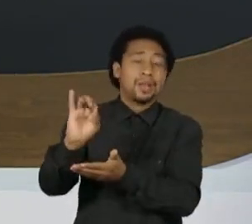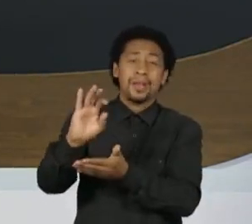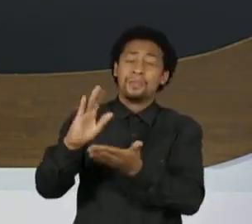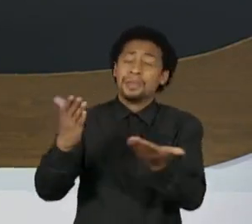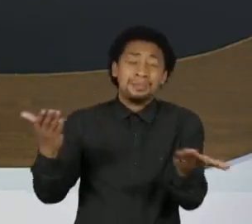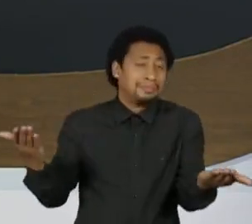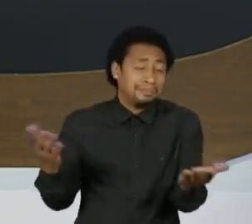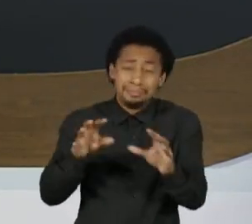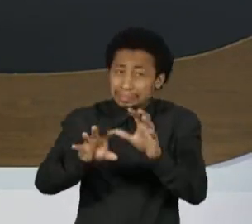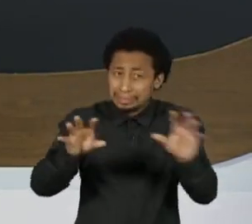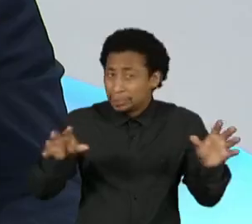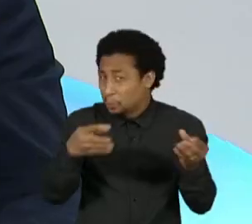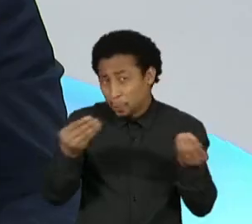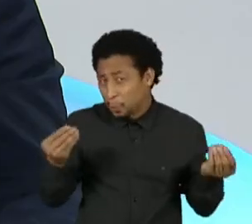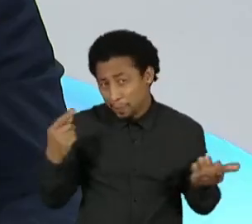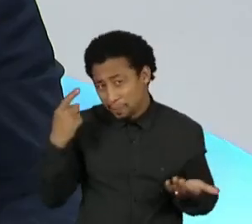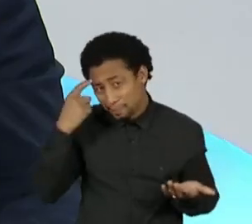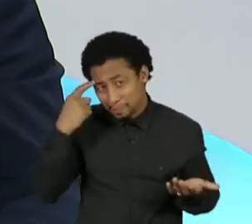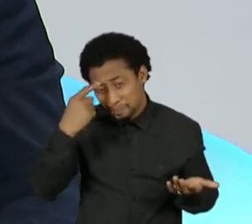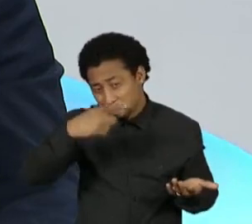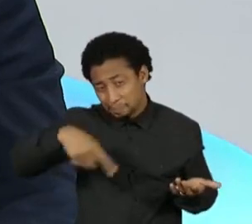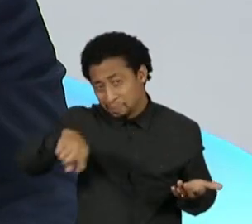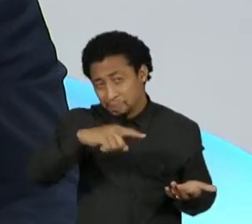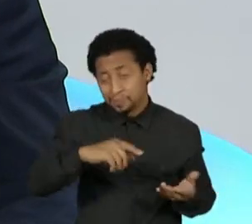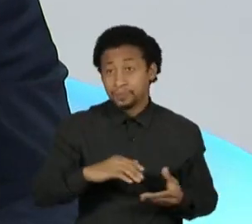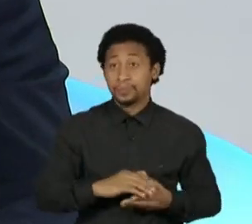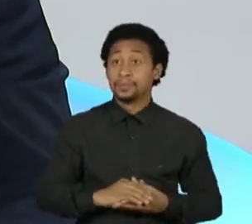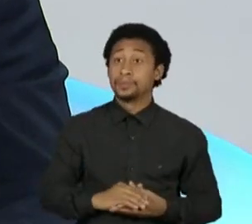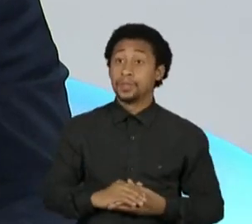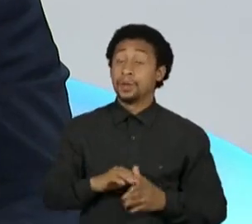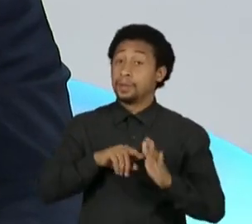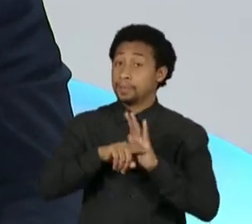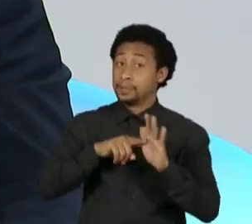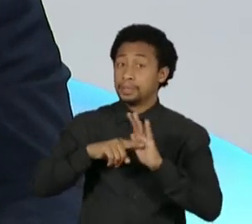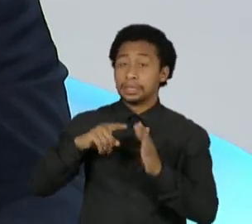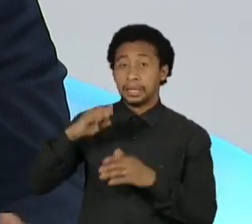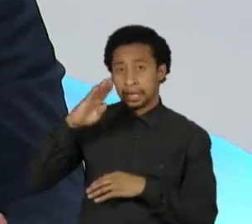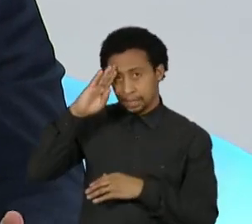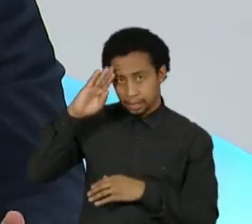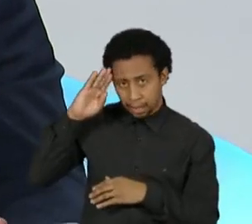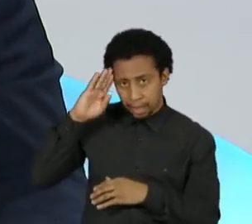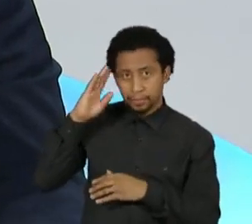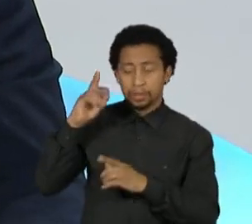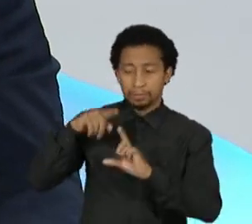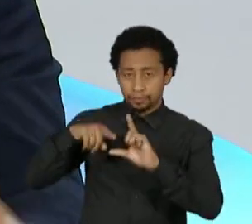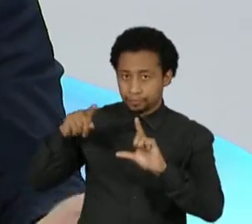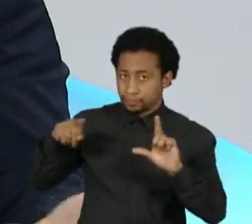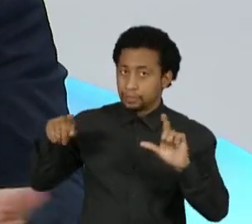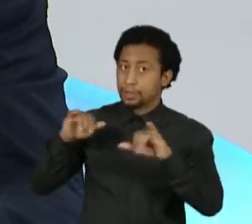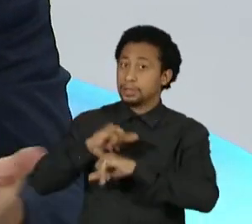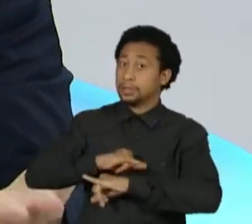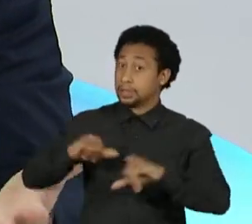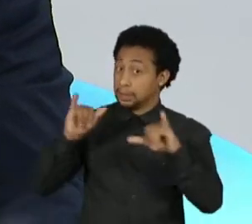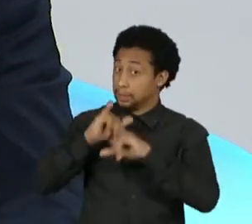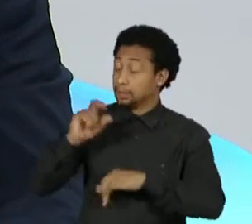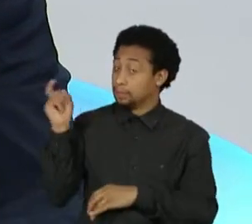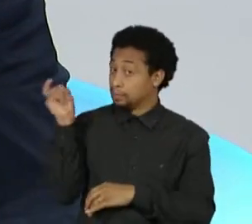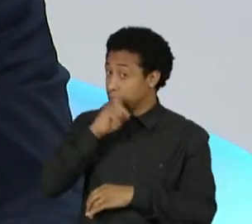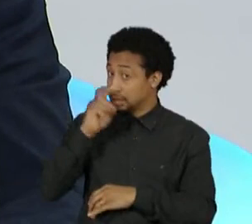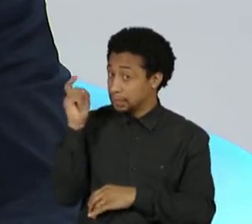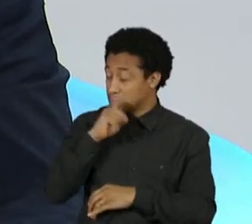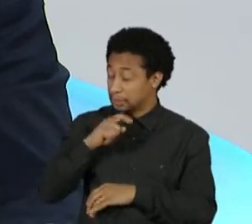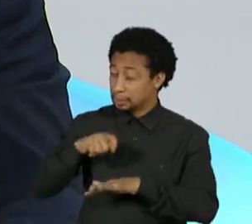isso opera na cabeça do... Olha, do ponto de vista acadêmico e estatístico, é praticamente impossível isolar o efeito de fake news, tanto é que na literatura